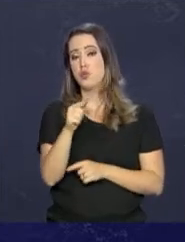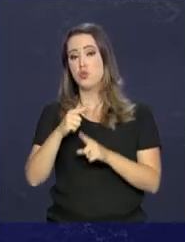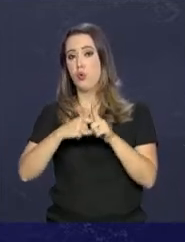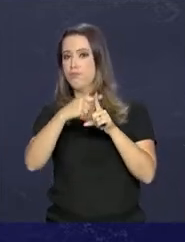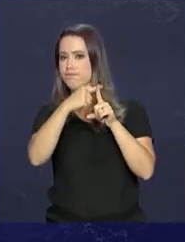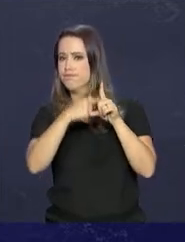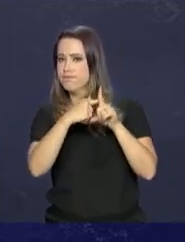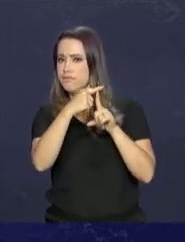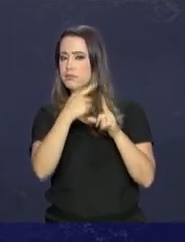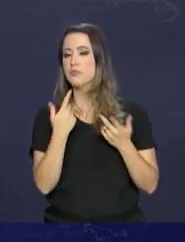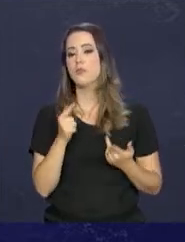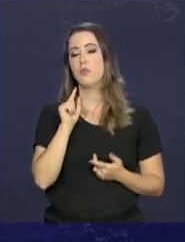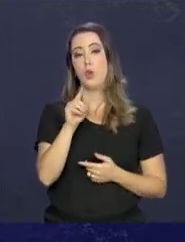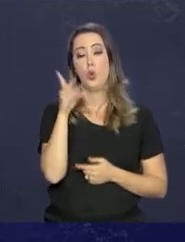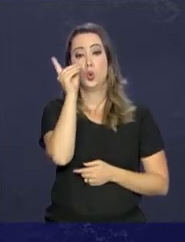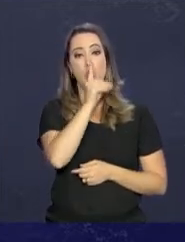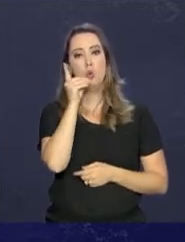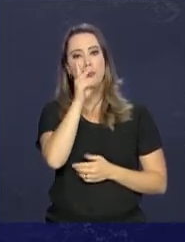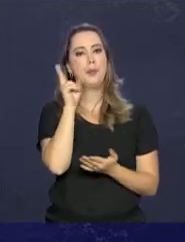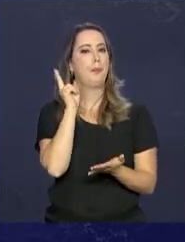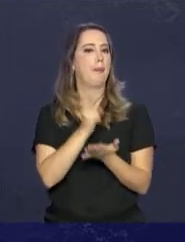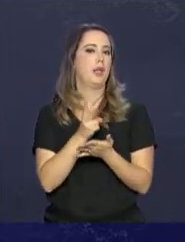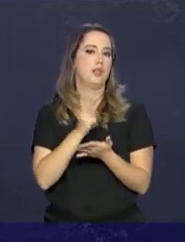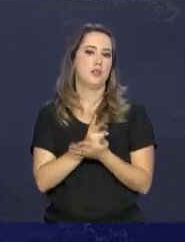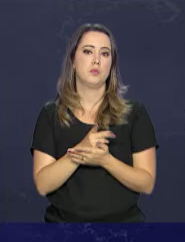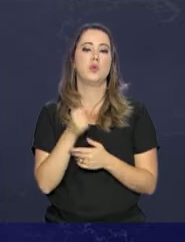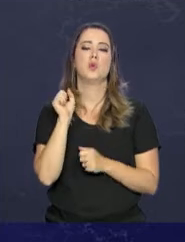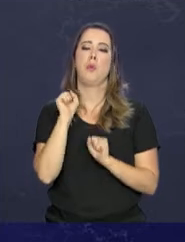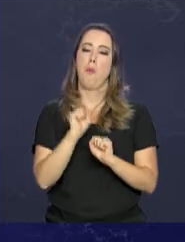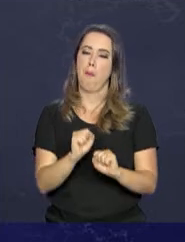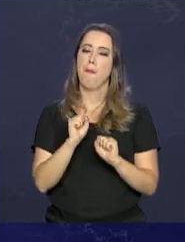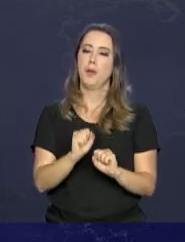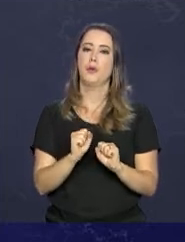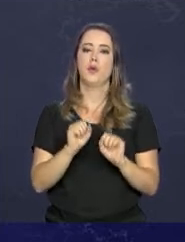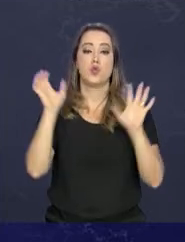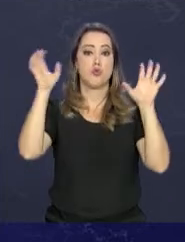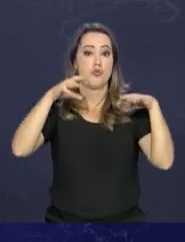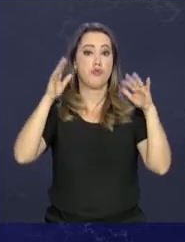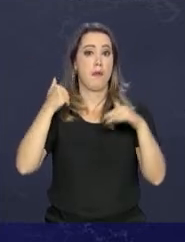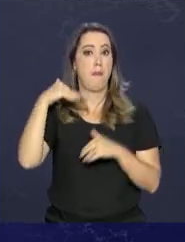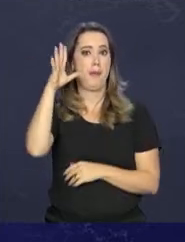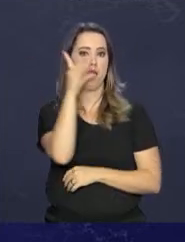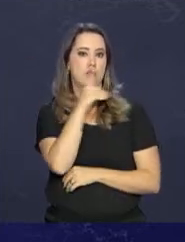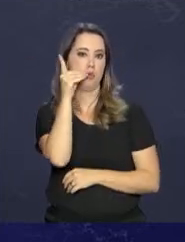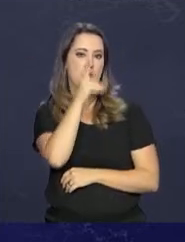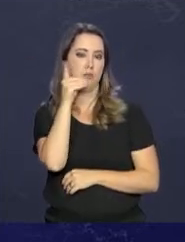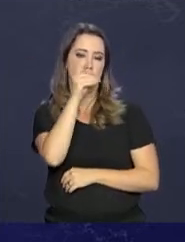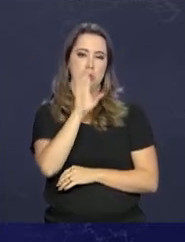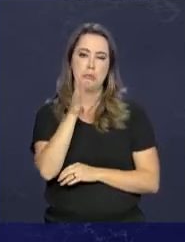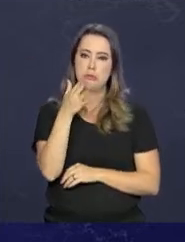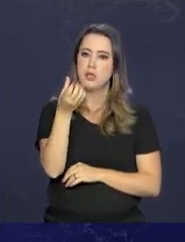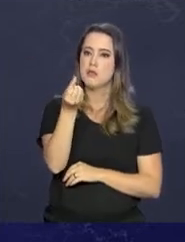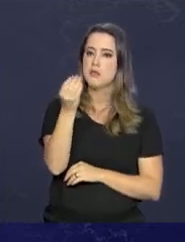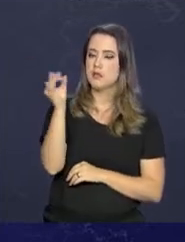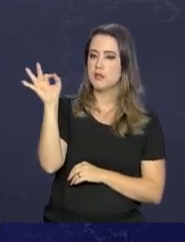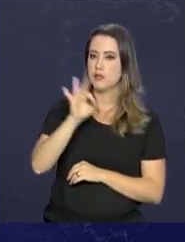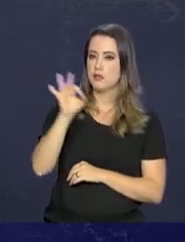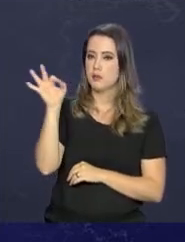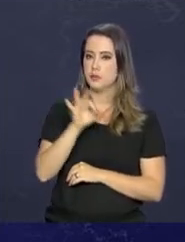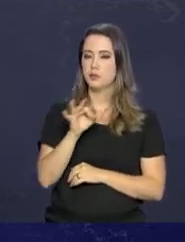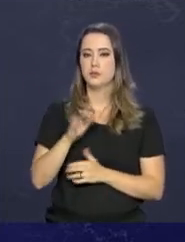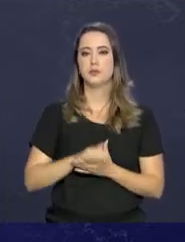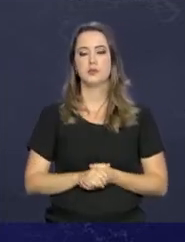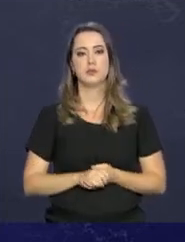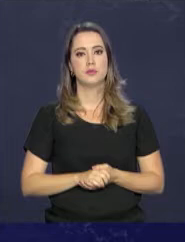No domingo, o termômetro fica na mesma e a probabilidade de chuva é maior, com cerca de 60% de chance